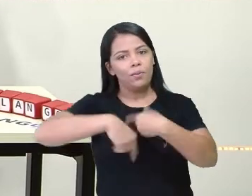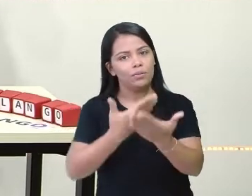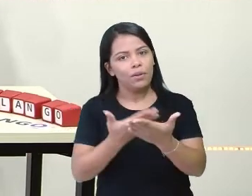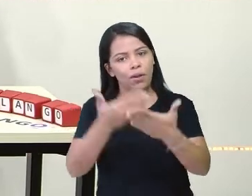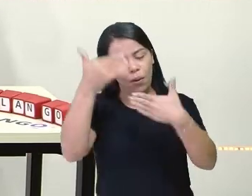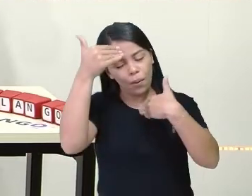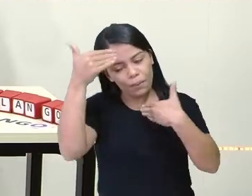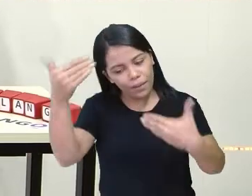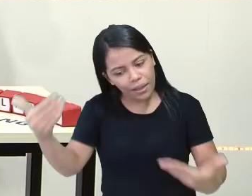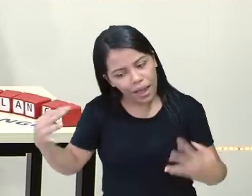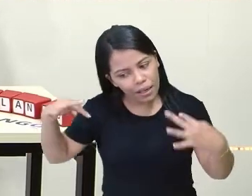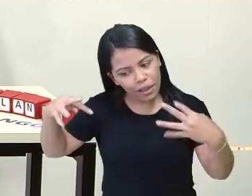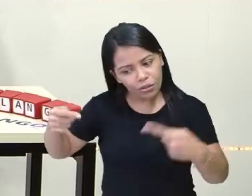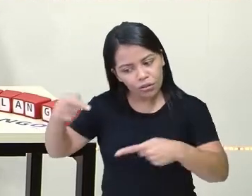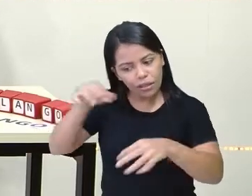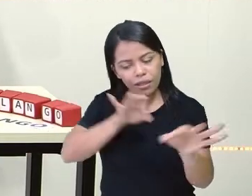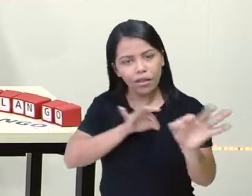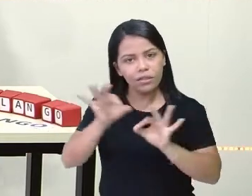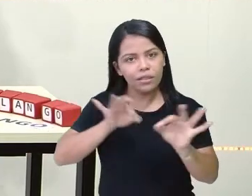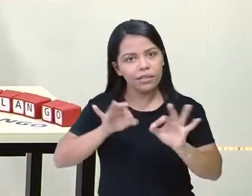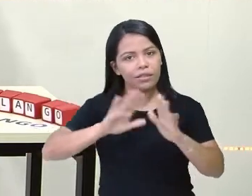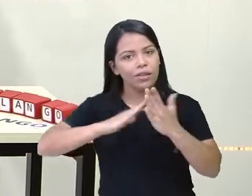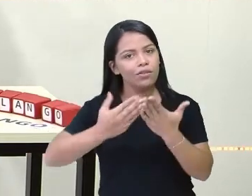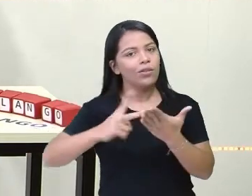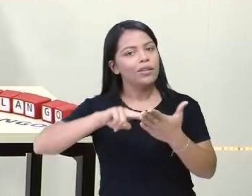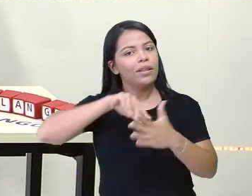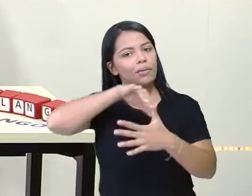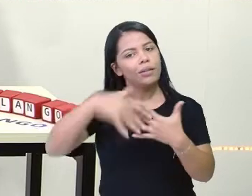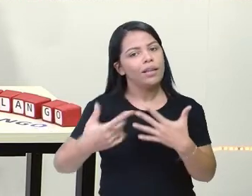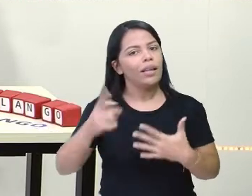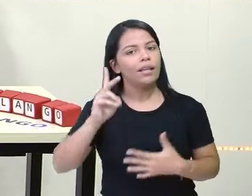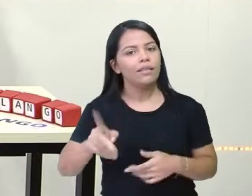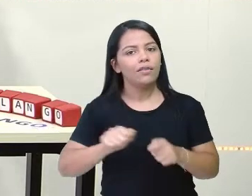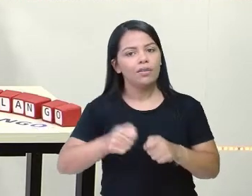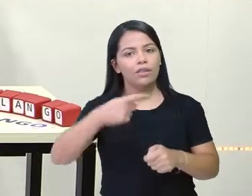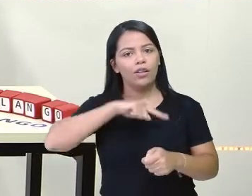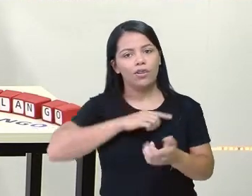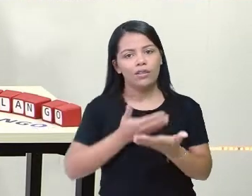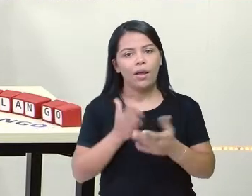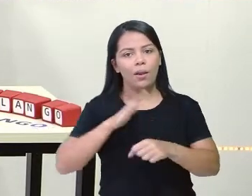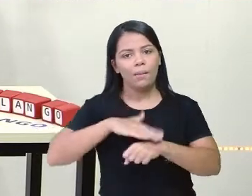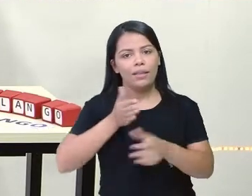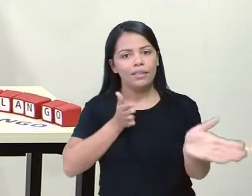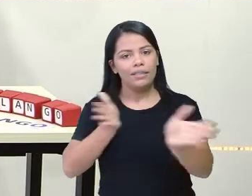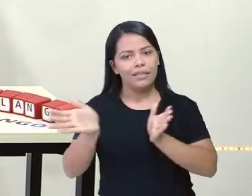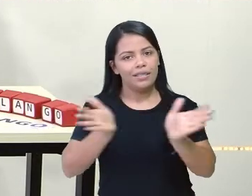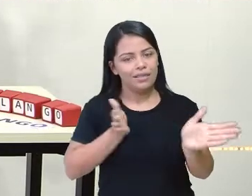agradeço a produção e os nossos intérpretes, que sempre deixam nossas aulas bem acessíveis.